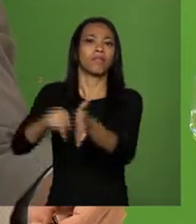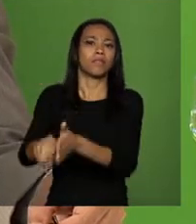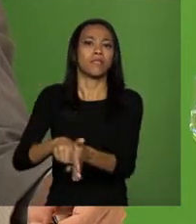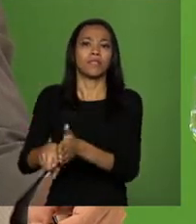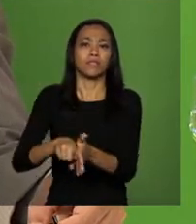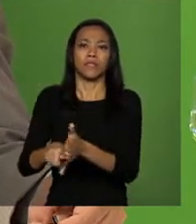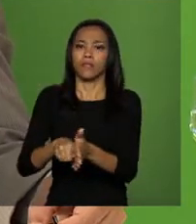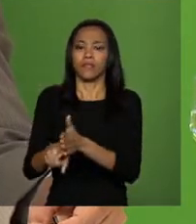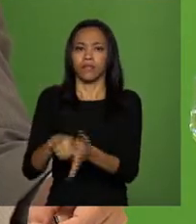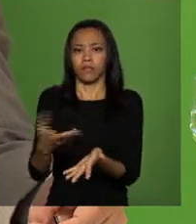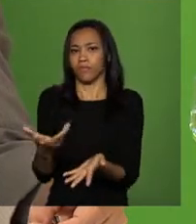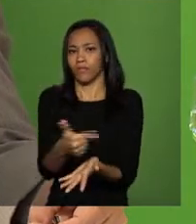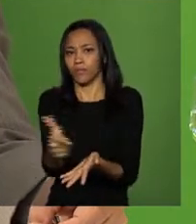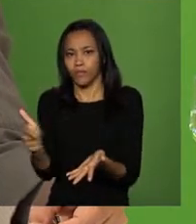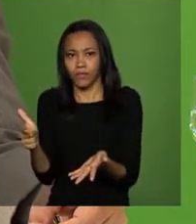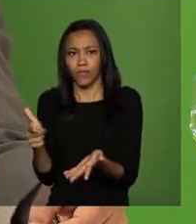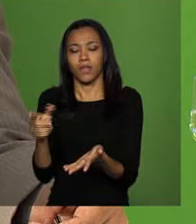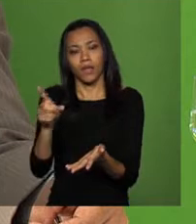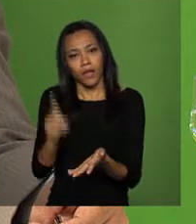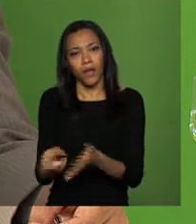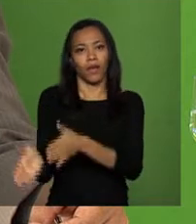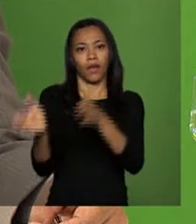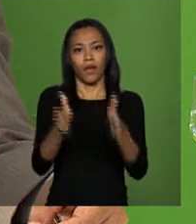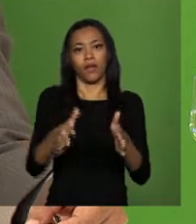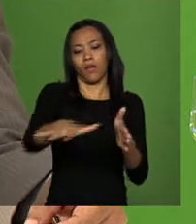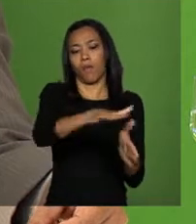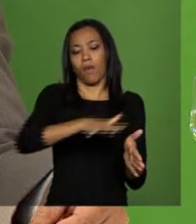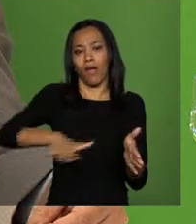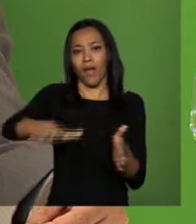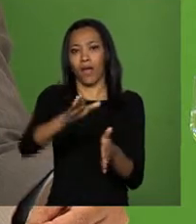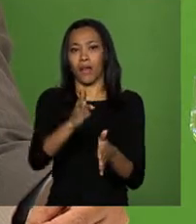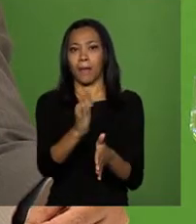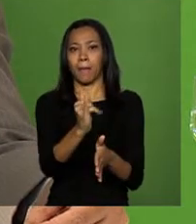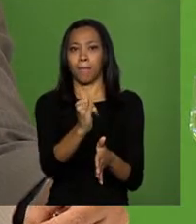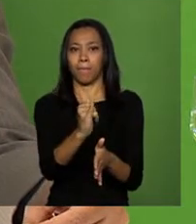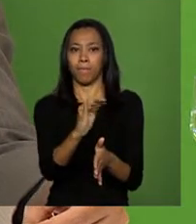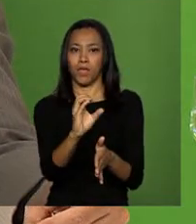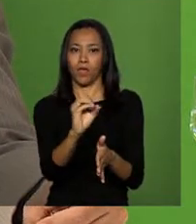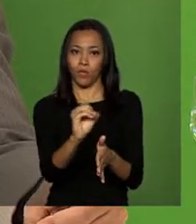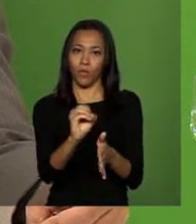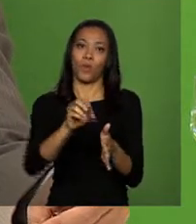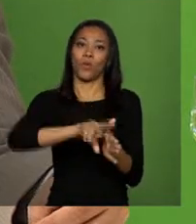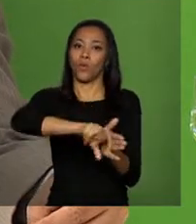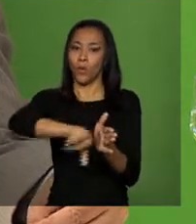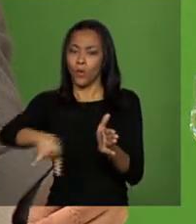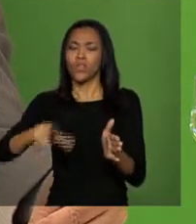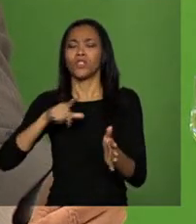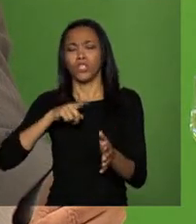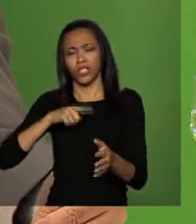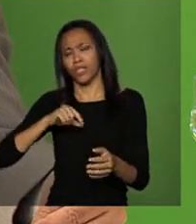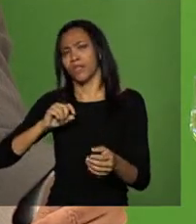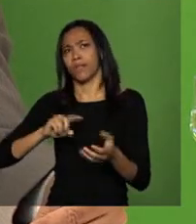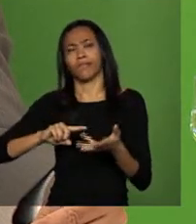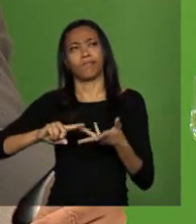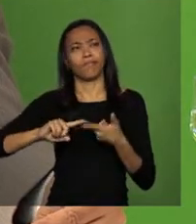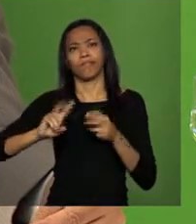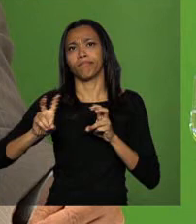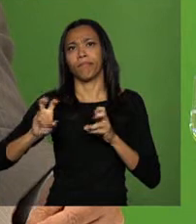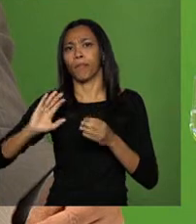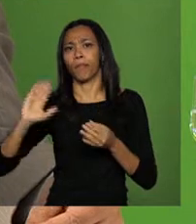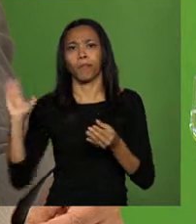biodiversidade, que é uma área importante da ciência. casos de processos envolvendo